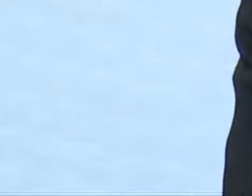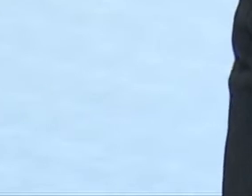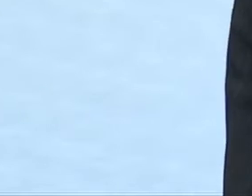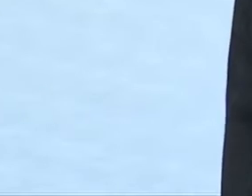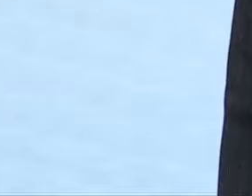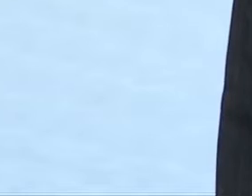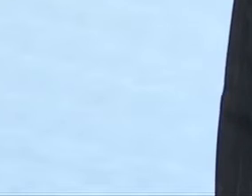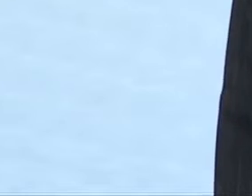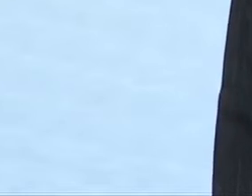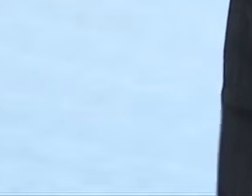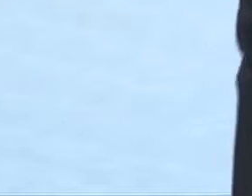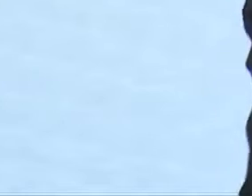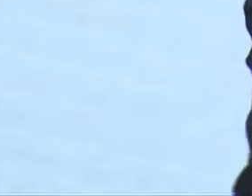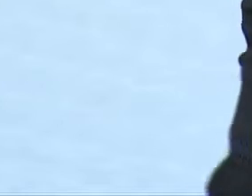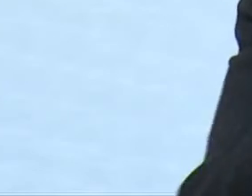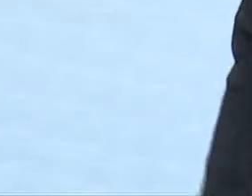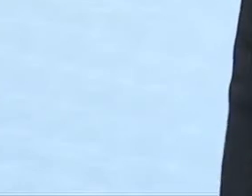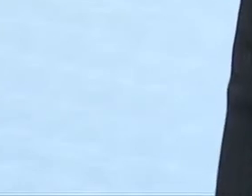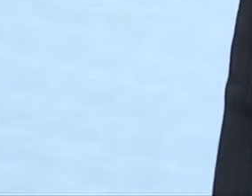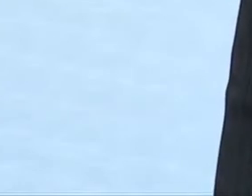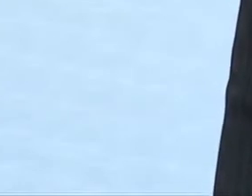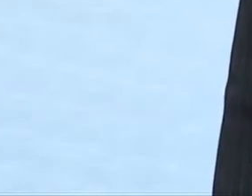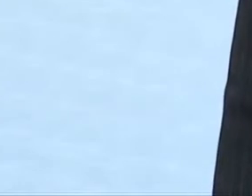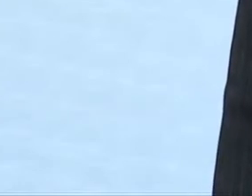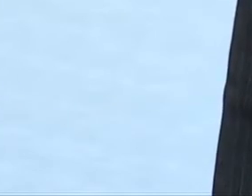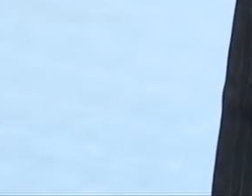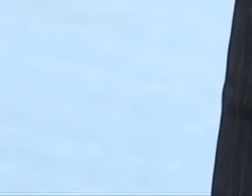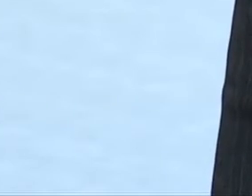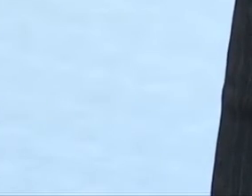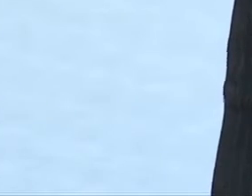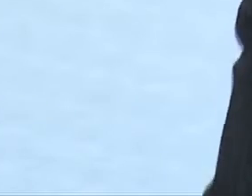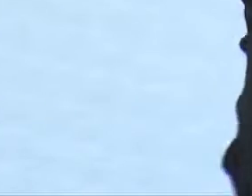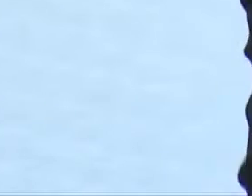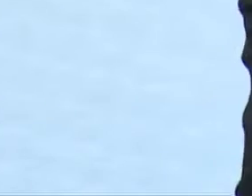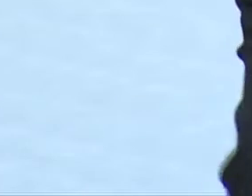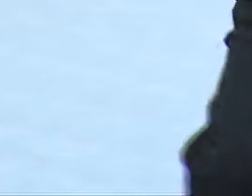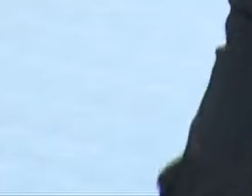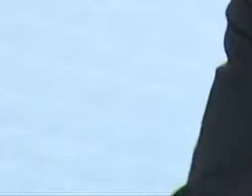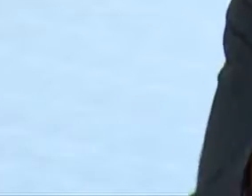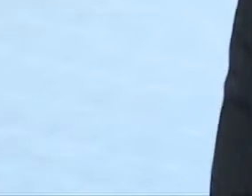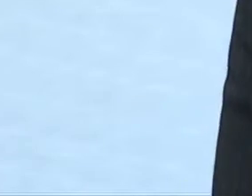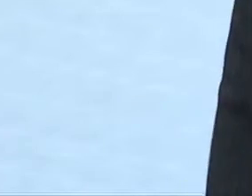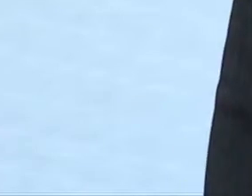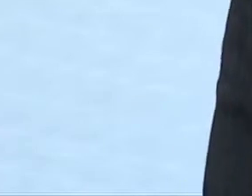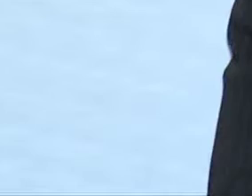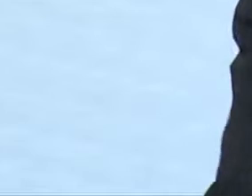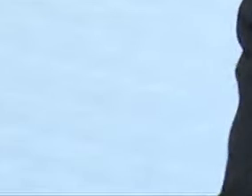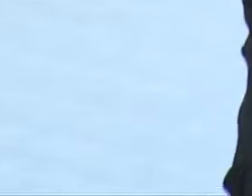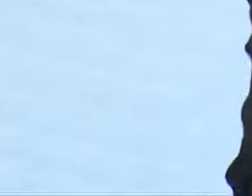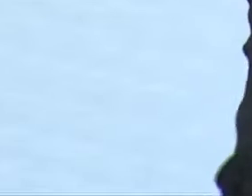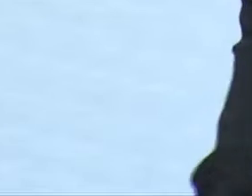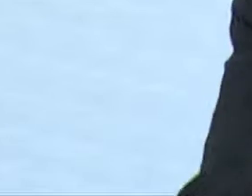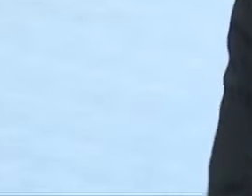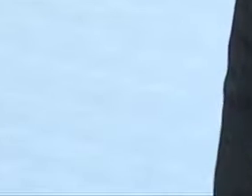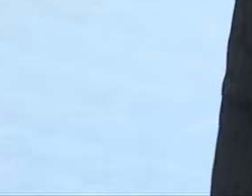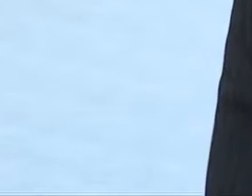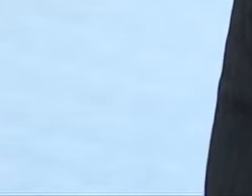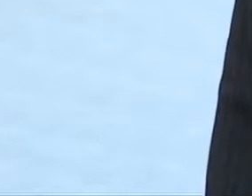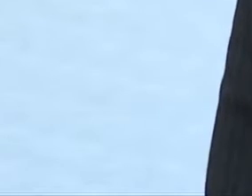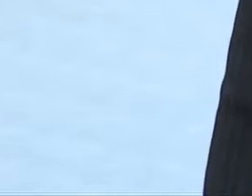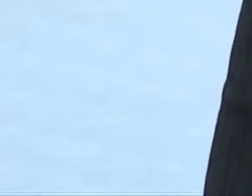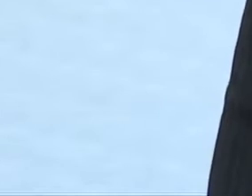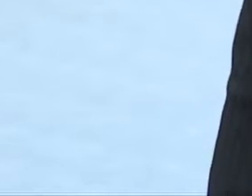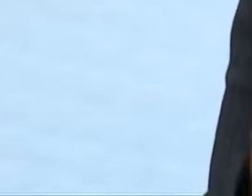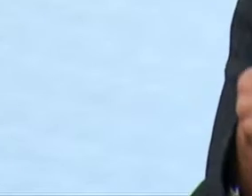sobre a quantidade de vacinas que já tem no projeto, data de recebimento que já tem no projeto, lote que já tem no projeto,